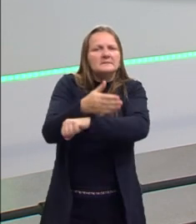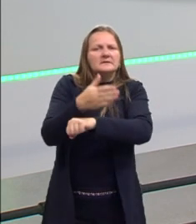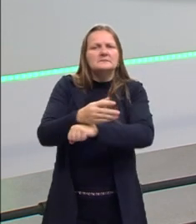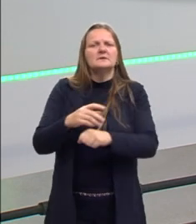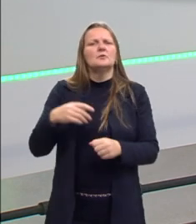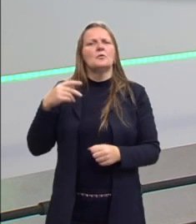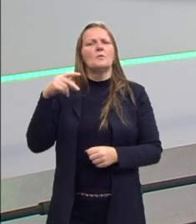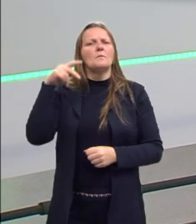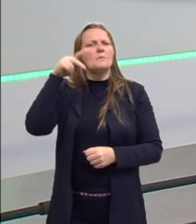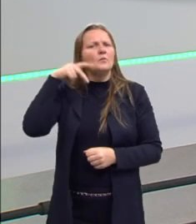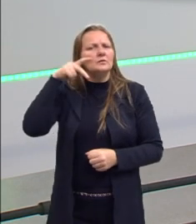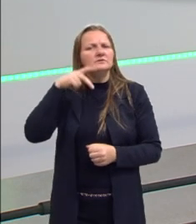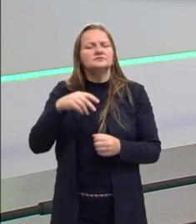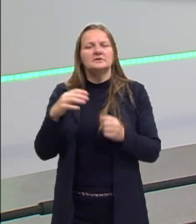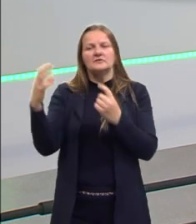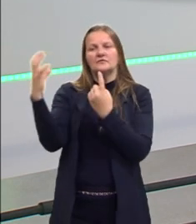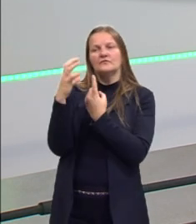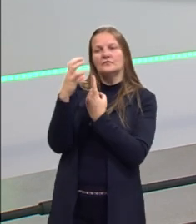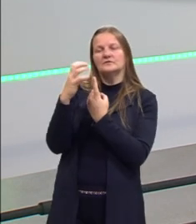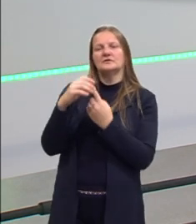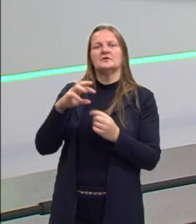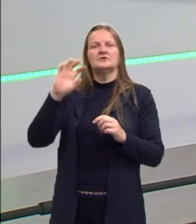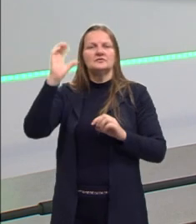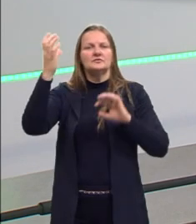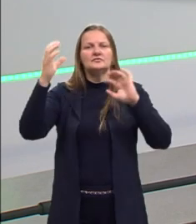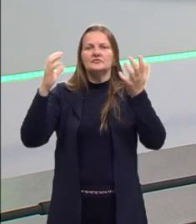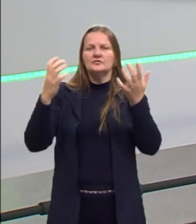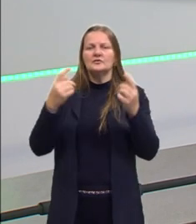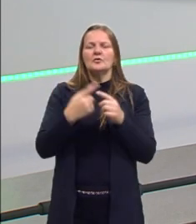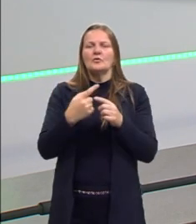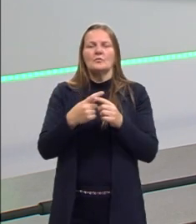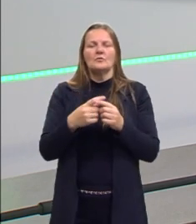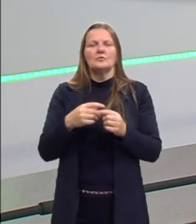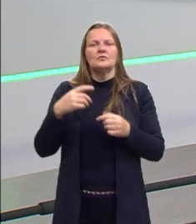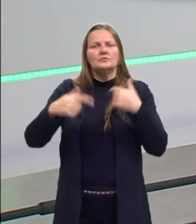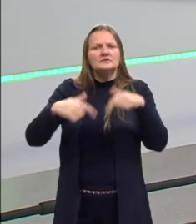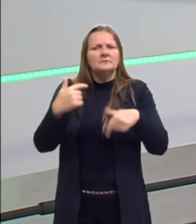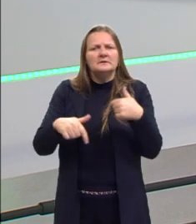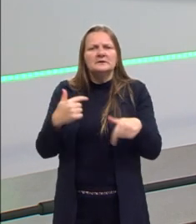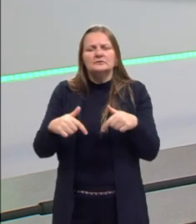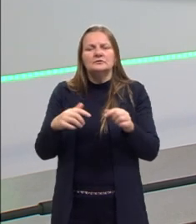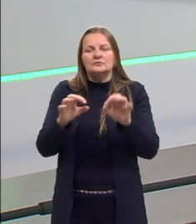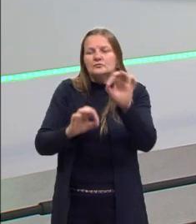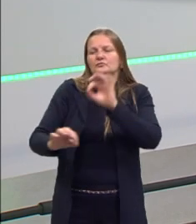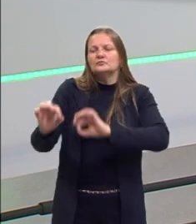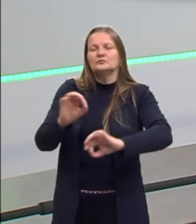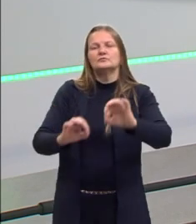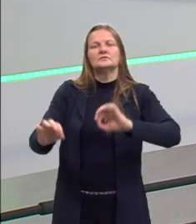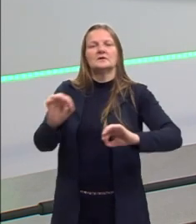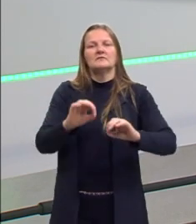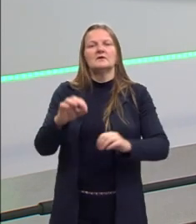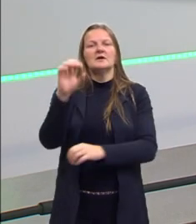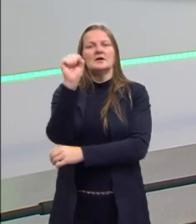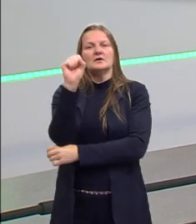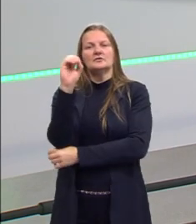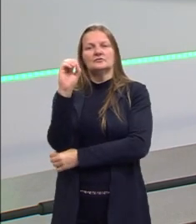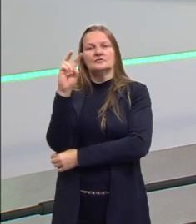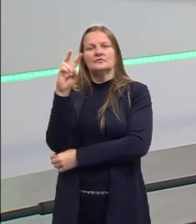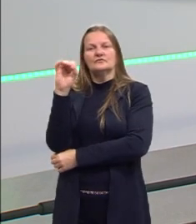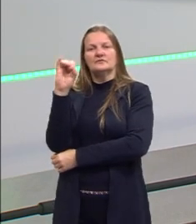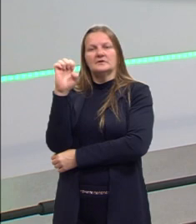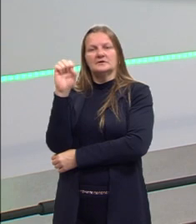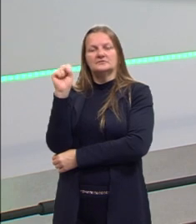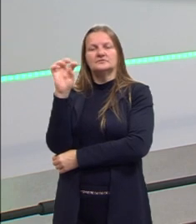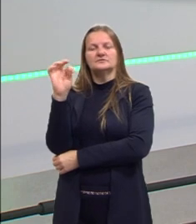política, queriam influenciar nas decisões. E os trabalhadores, então, se organizavam nos sovietes, das fábricas,